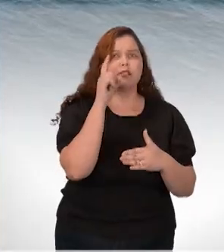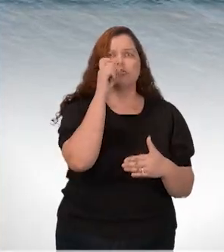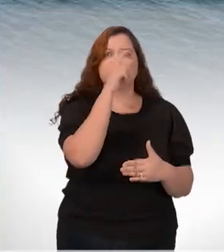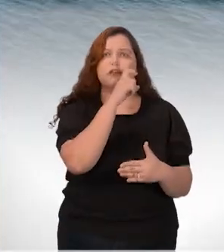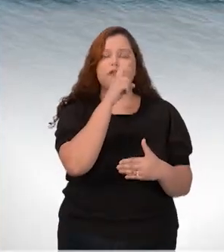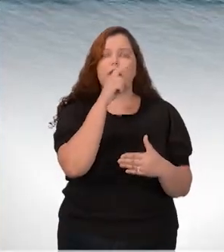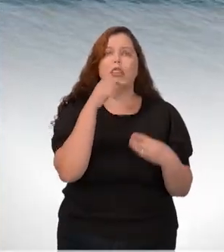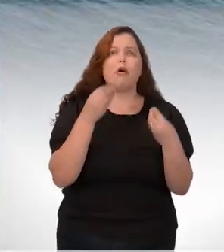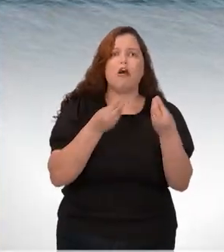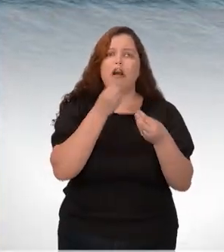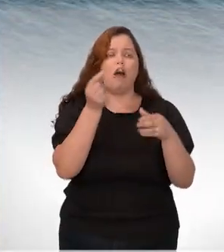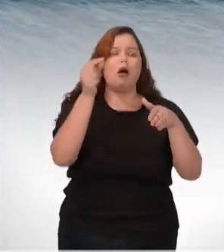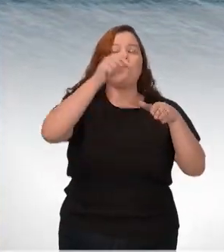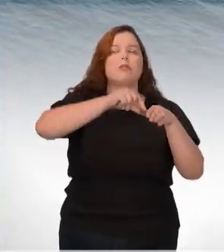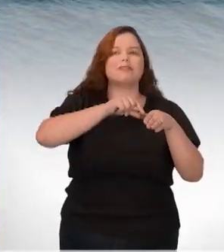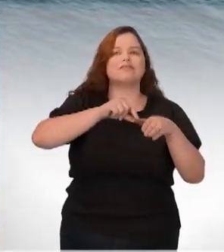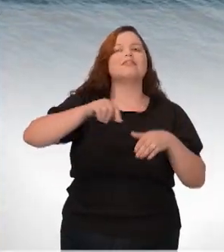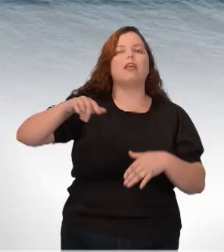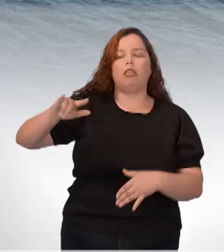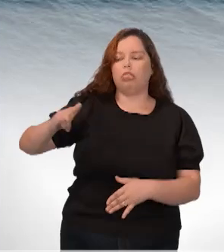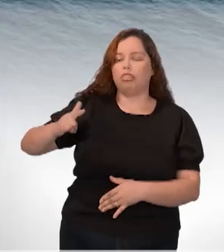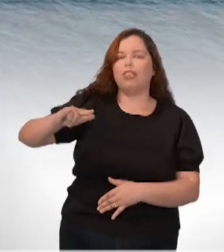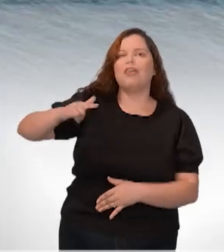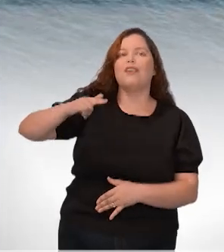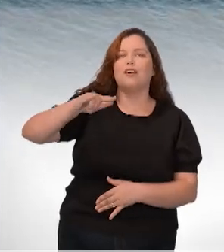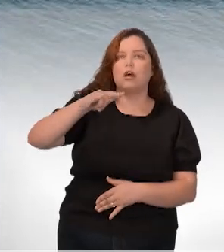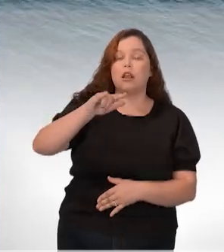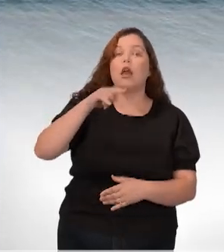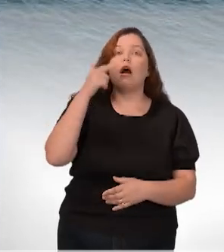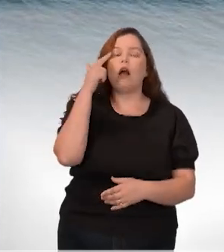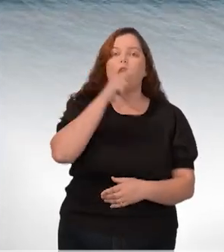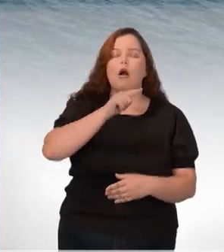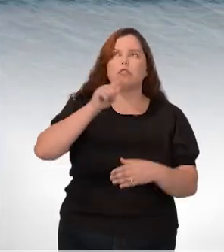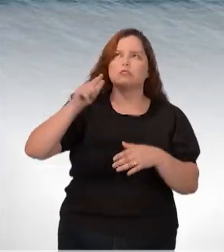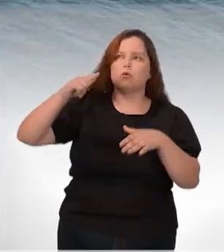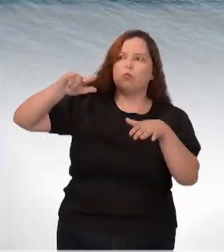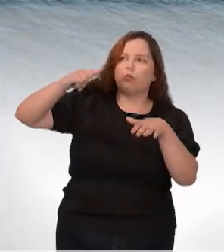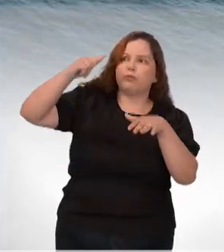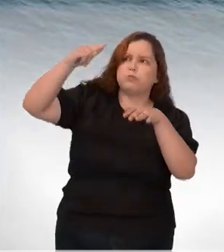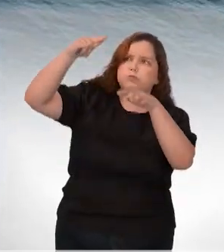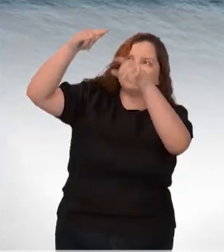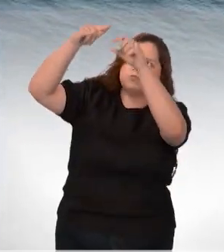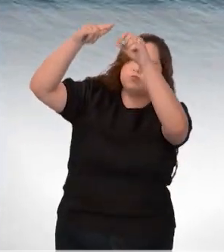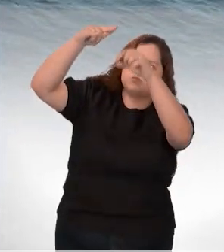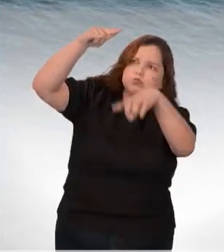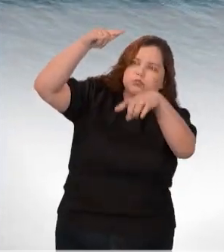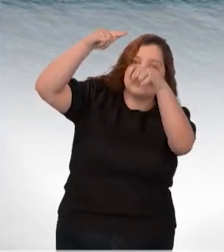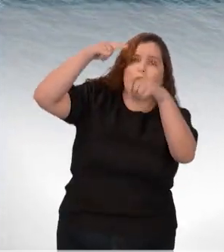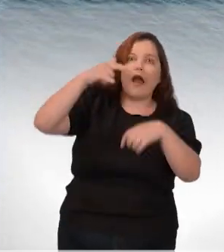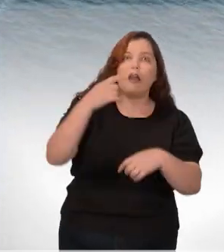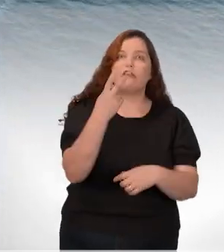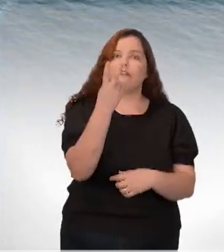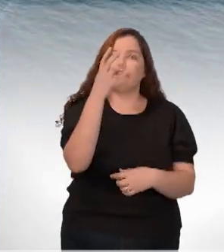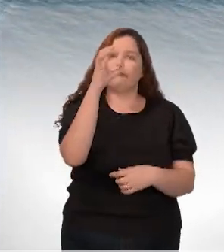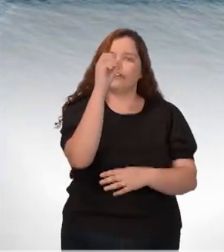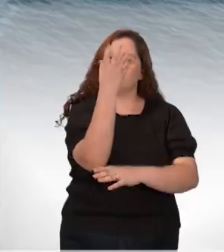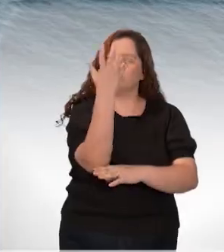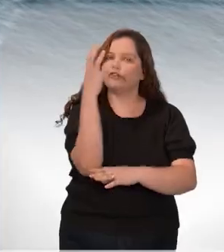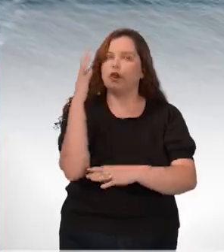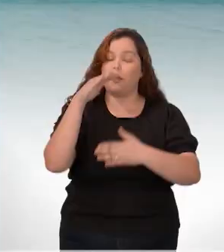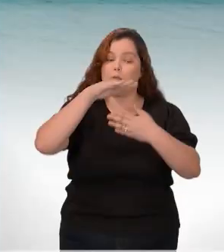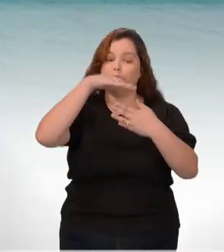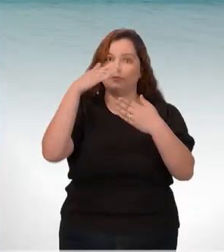o plantio é feito com a ajuda de drones. Com eles, é possível lançar sementes de árvores de 20 espécies da Mata